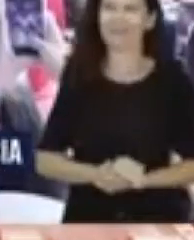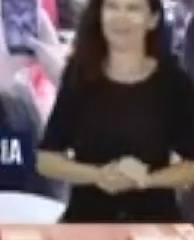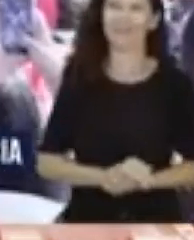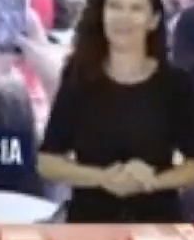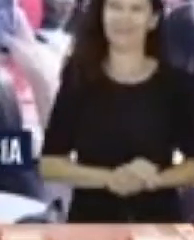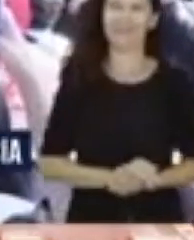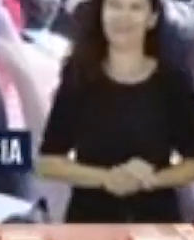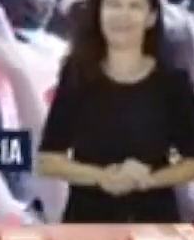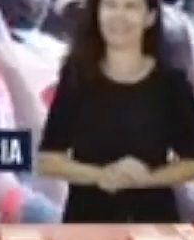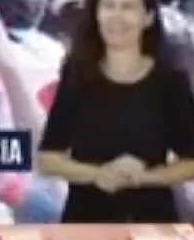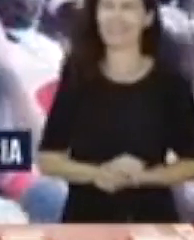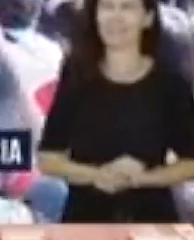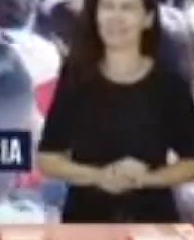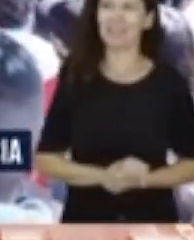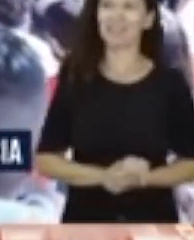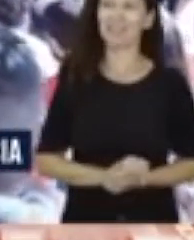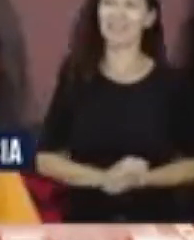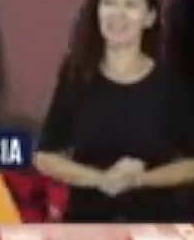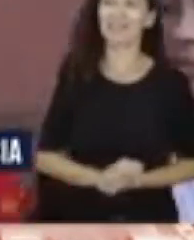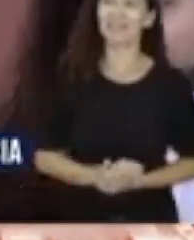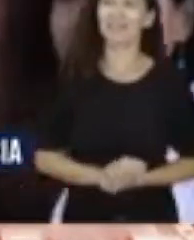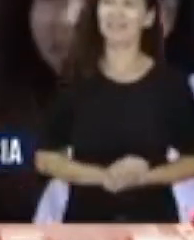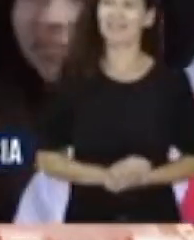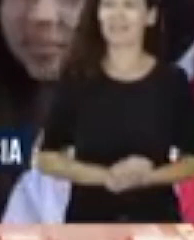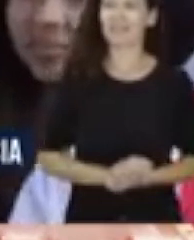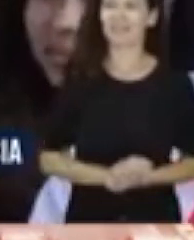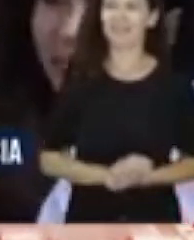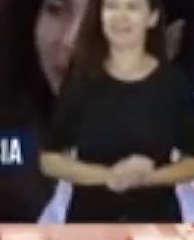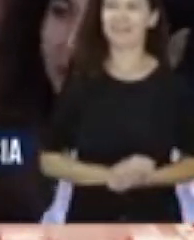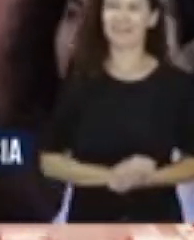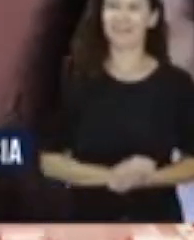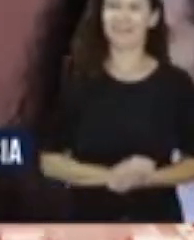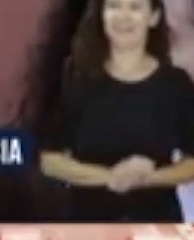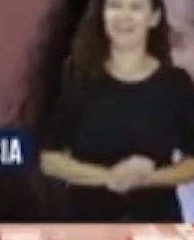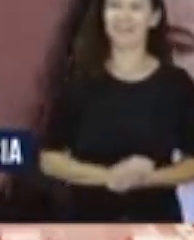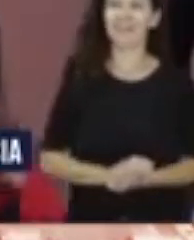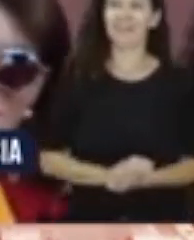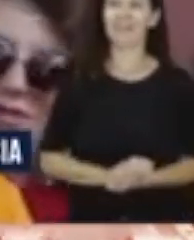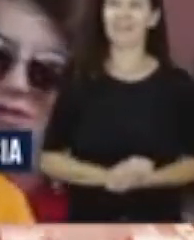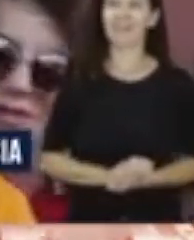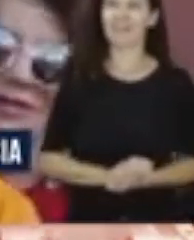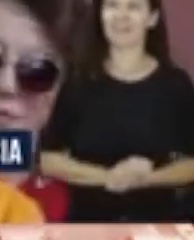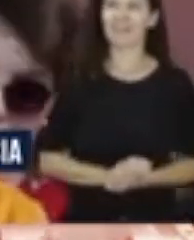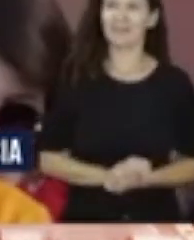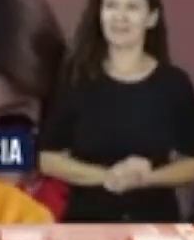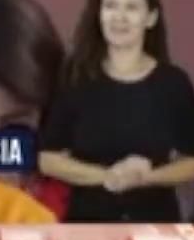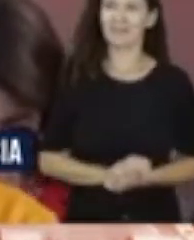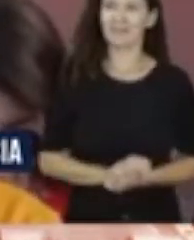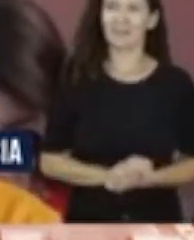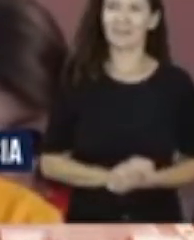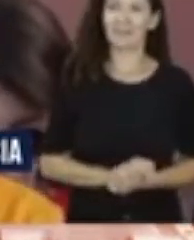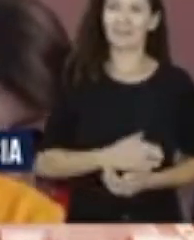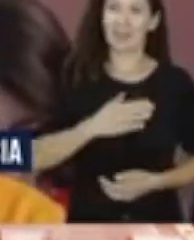que a federação, que finalmente saiu do PT, PSV, PV e PCdoB, vai se chamar Federação Brasil